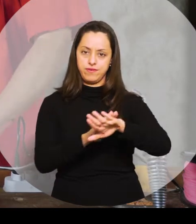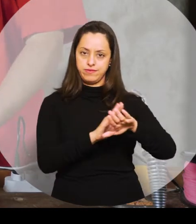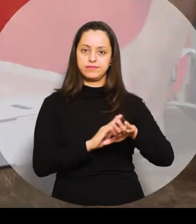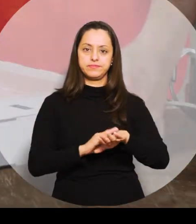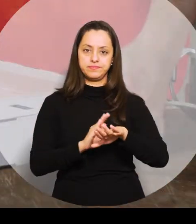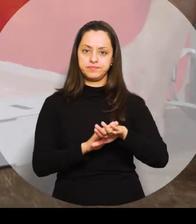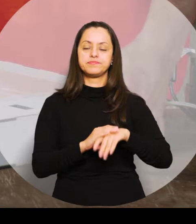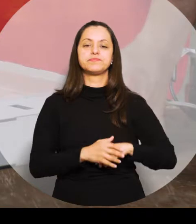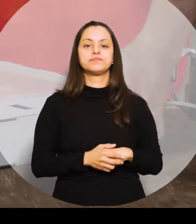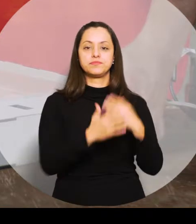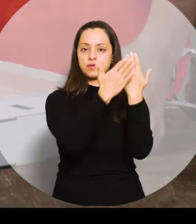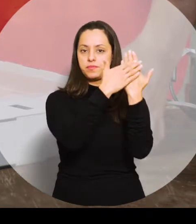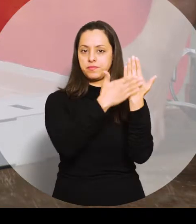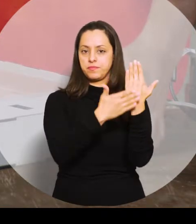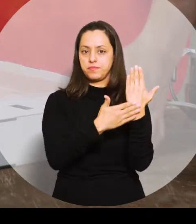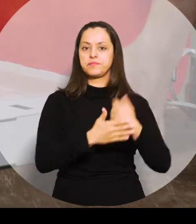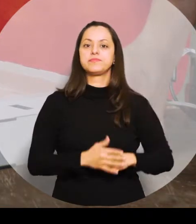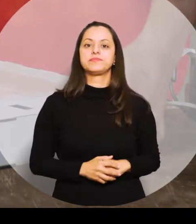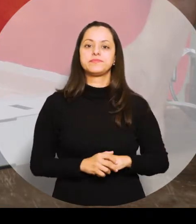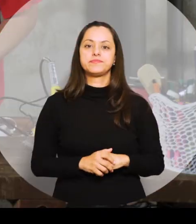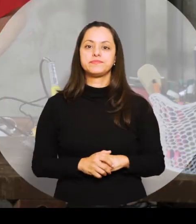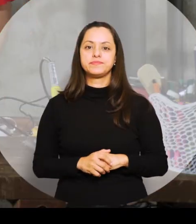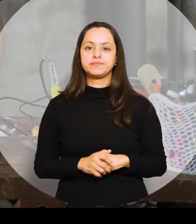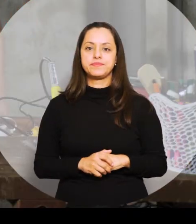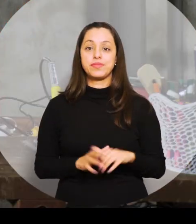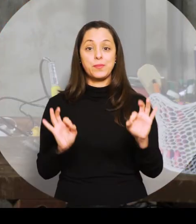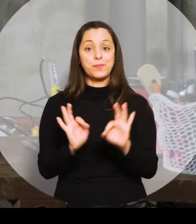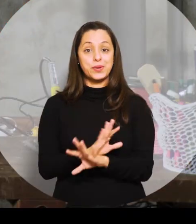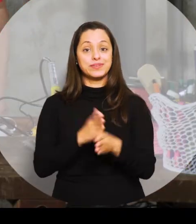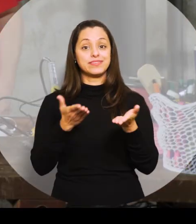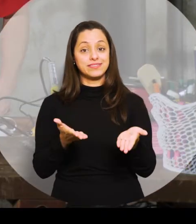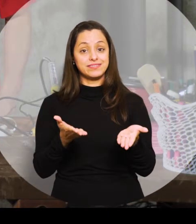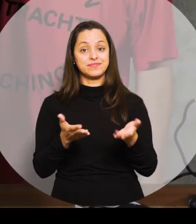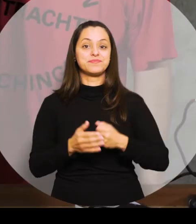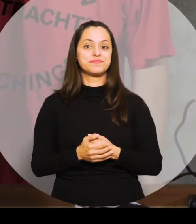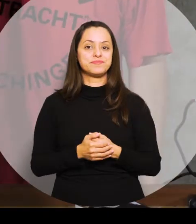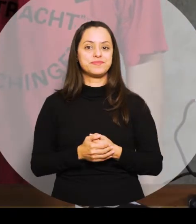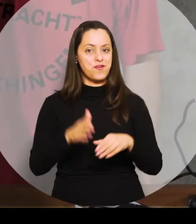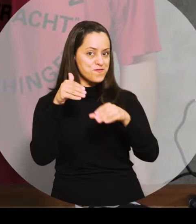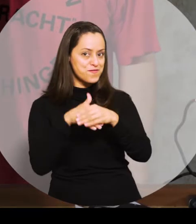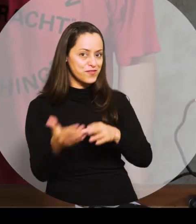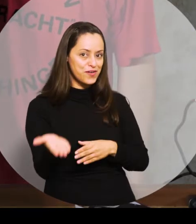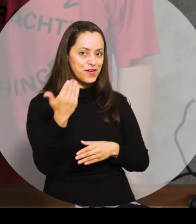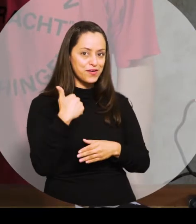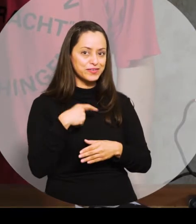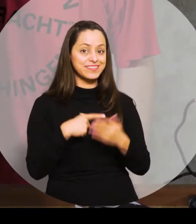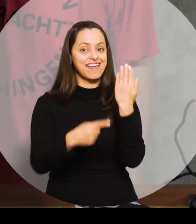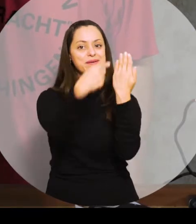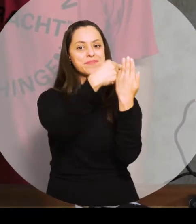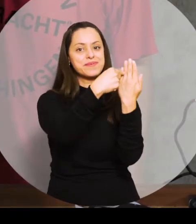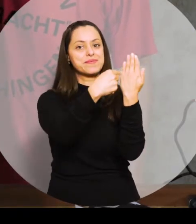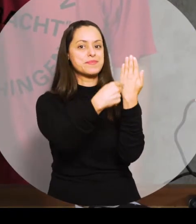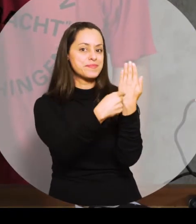Lara cola os envelopes de acrílico ao painel. Pronto, nosso painel está finalizado. Vamos votar. Lara e Gui